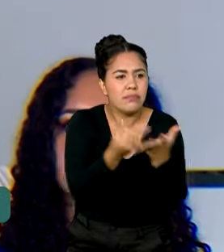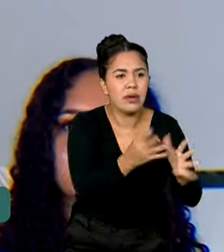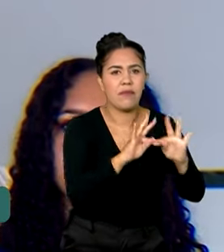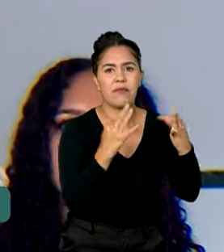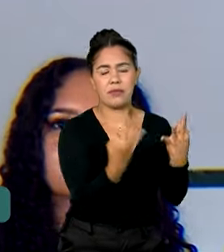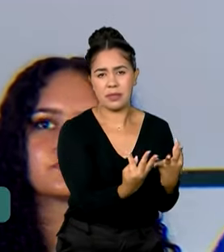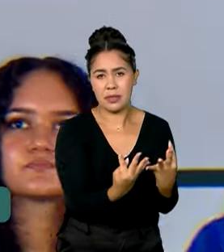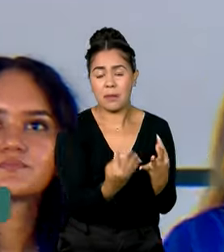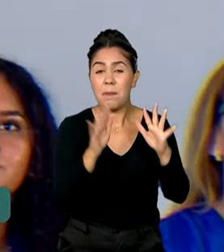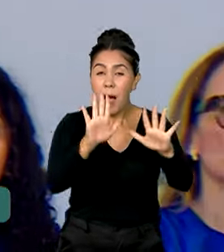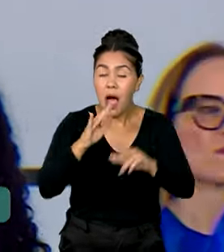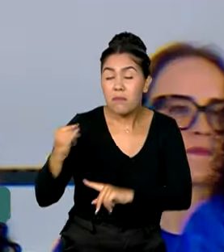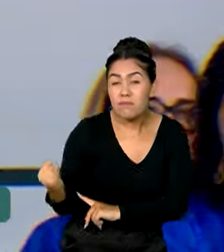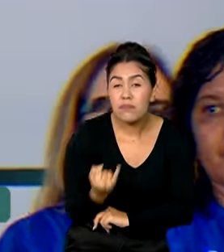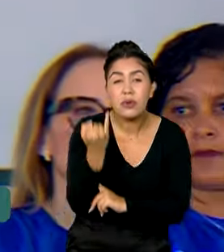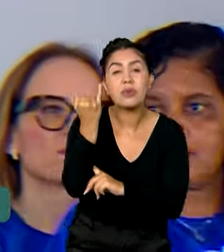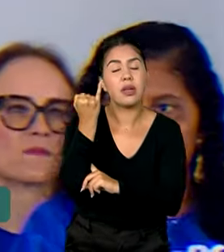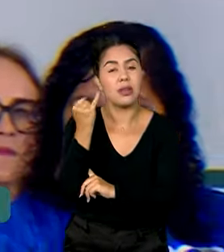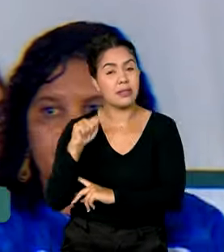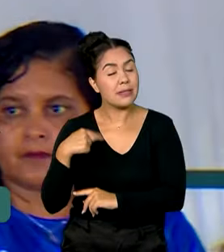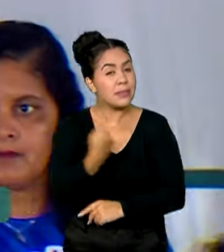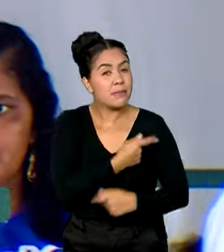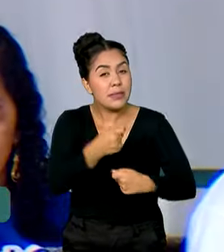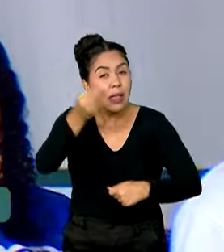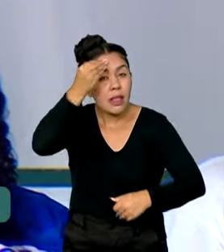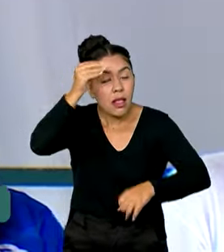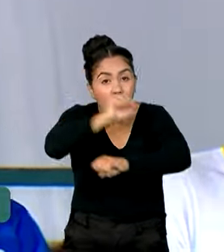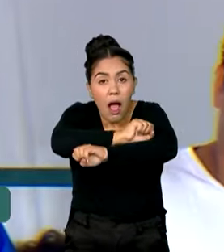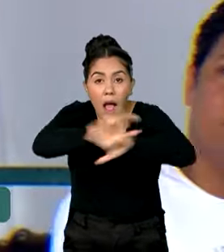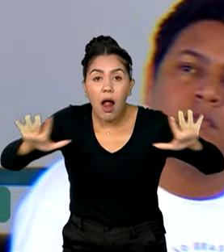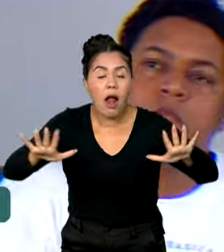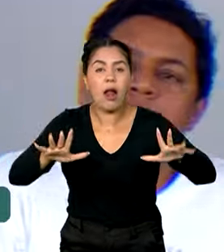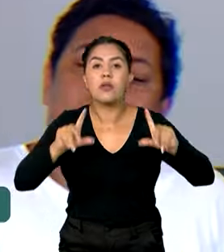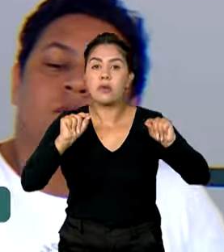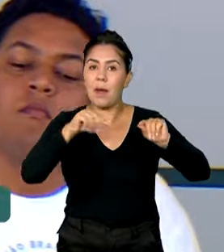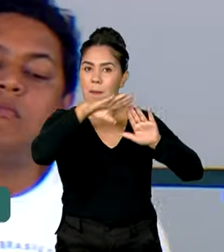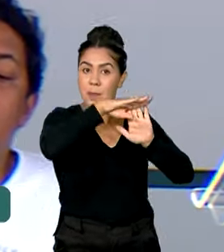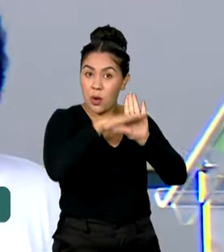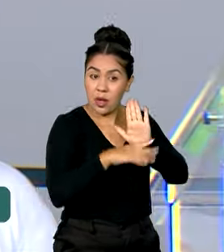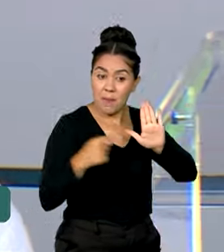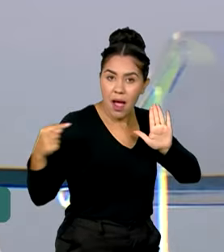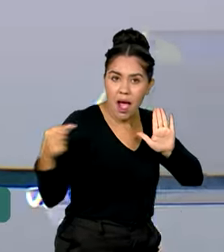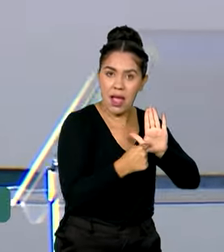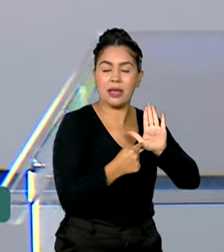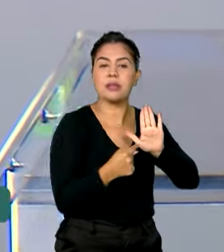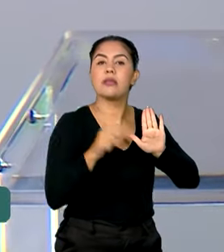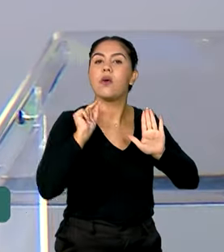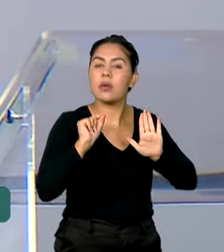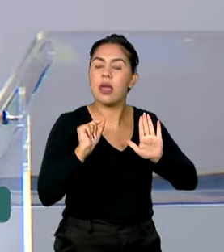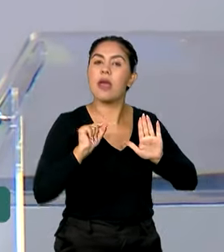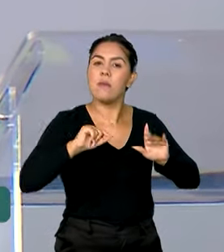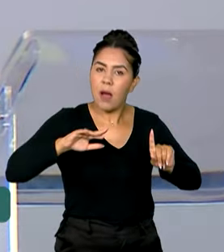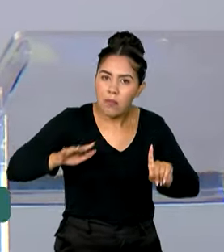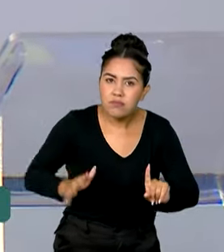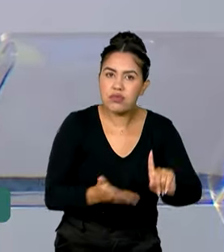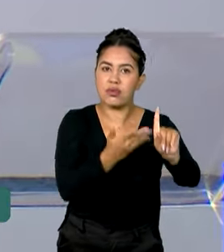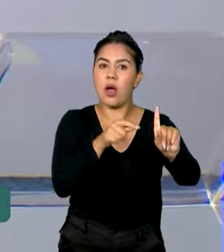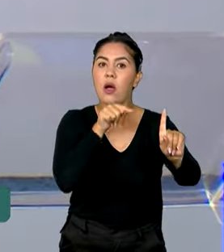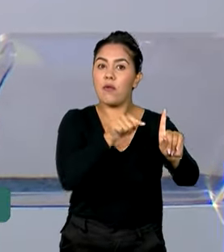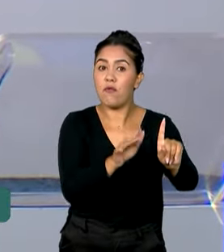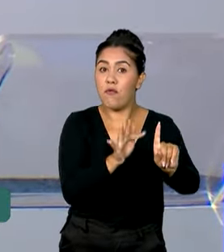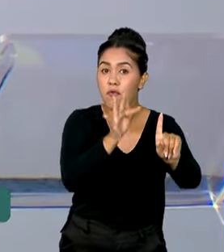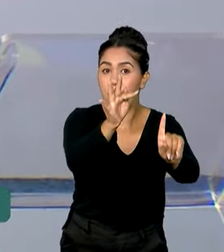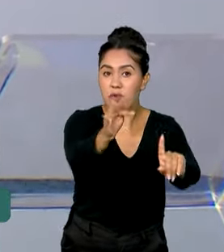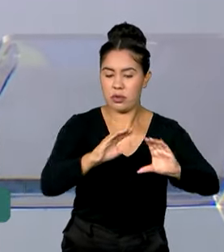É muito importante que a gente tenha clareza que esse é um programa para formar cidadãos